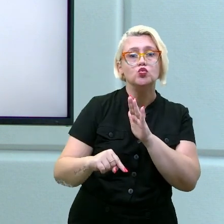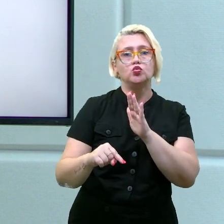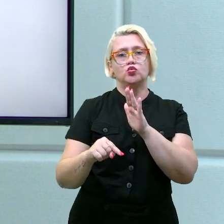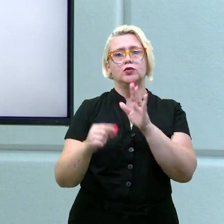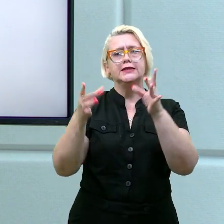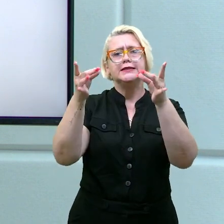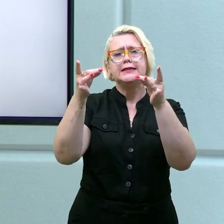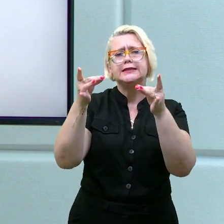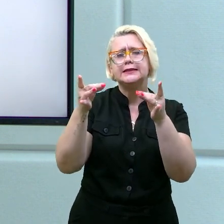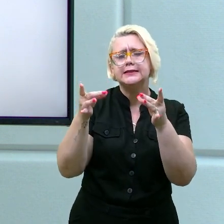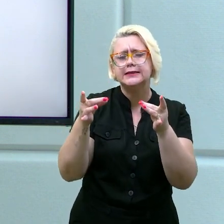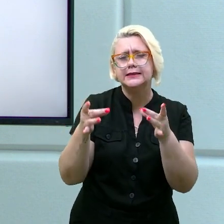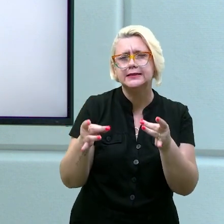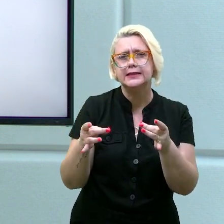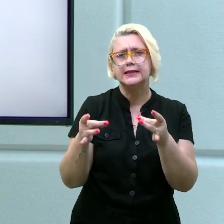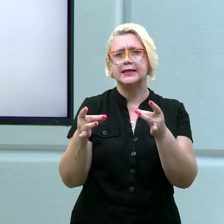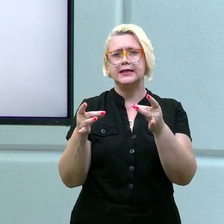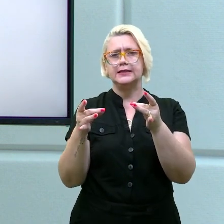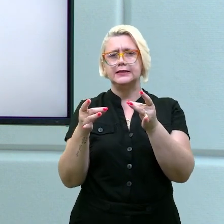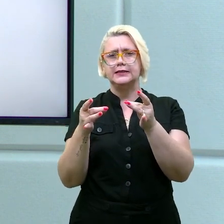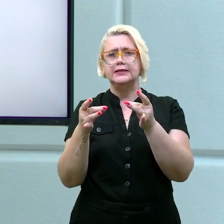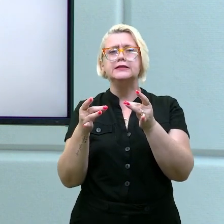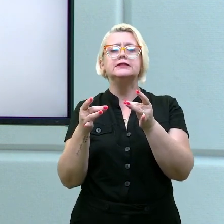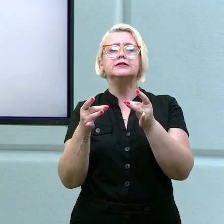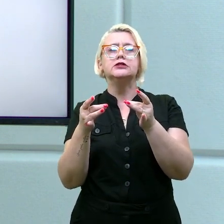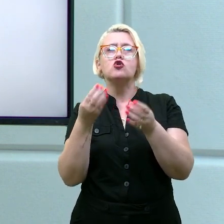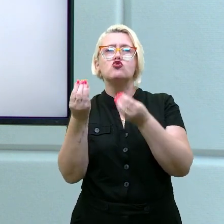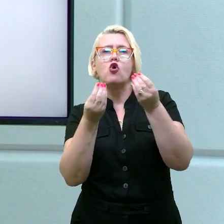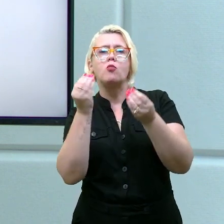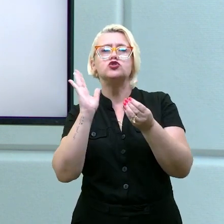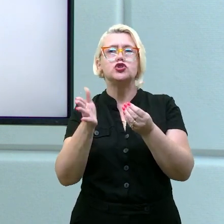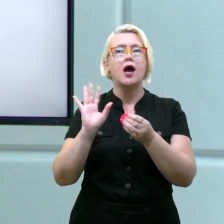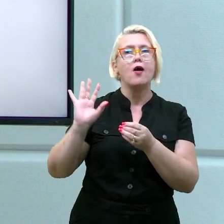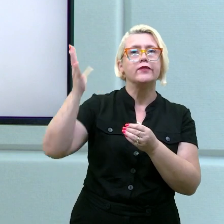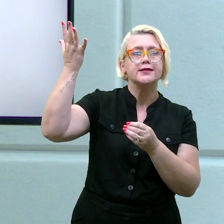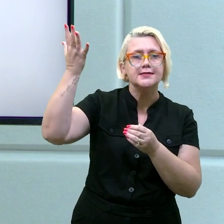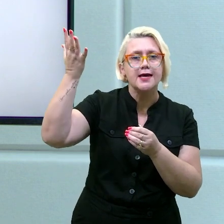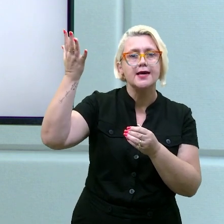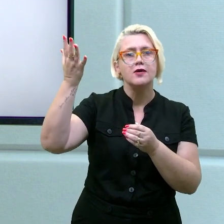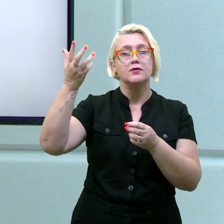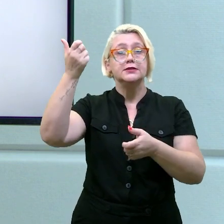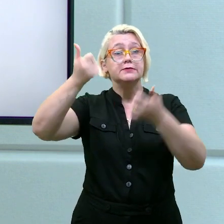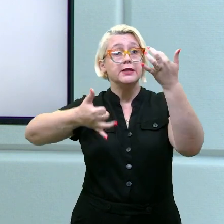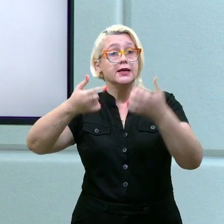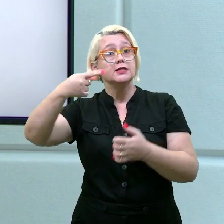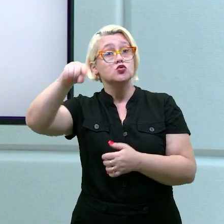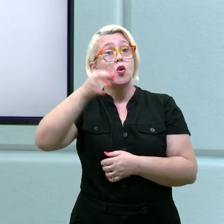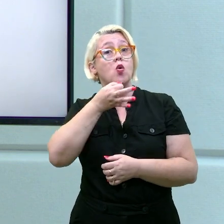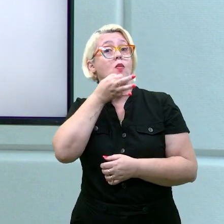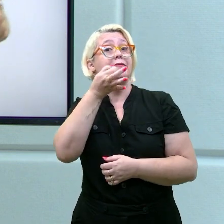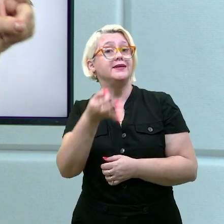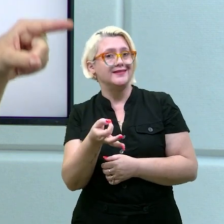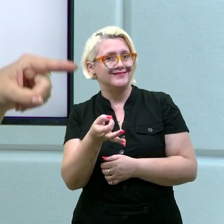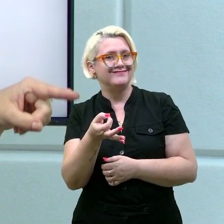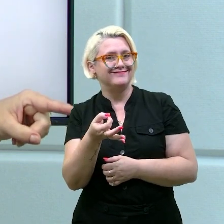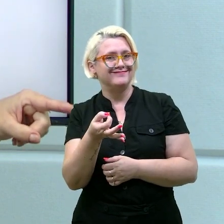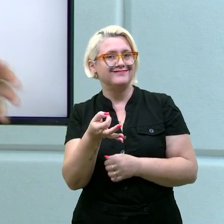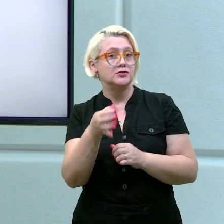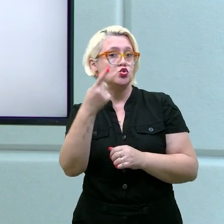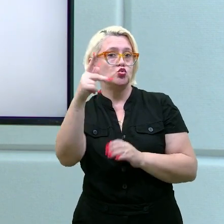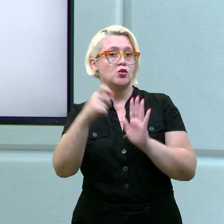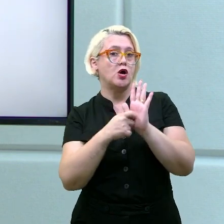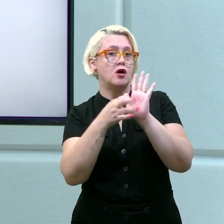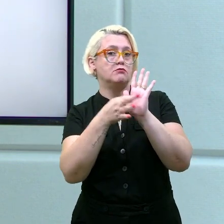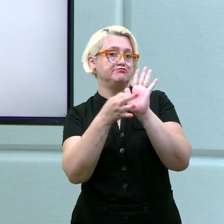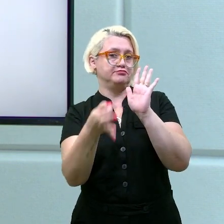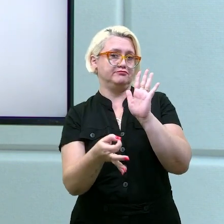coloca detalhes, dados, situações que expliquem o seu ponto de vista, ou seja, a sua tese,